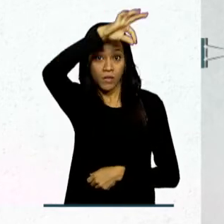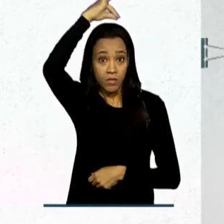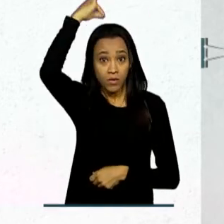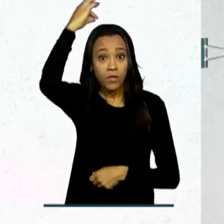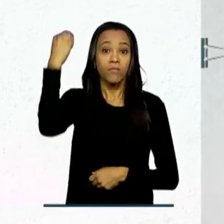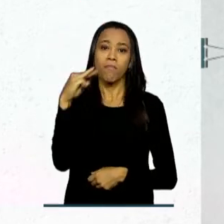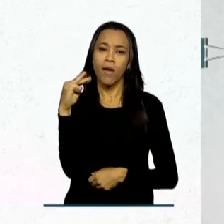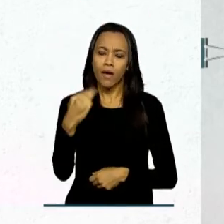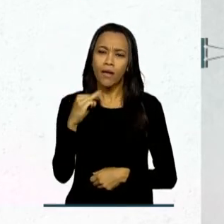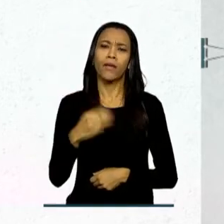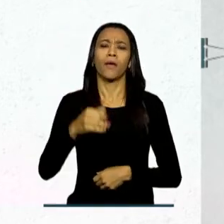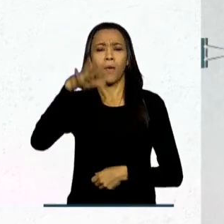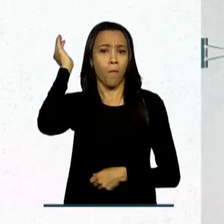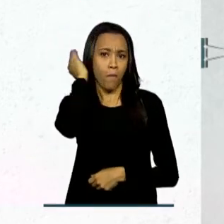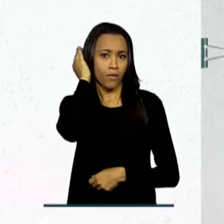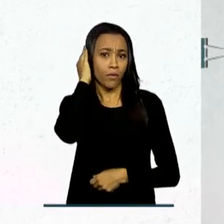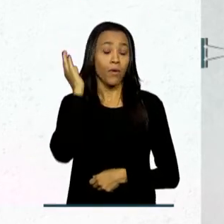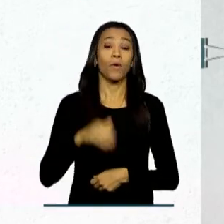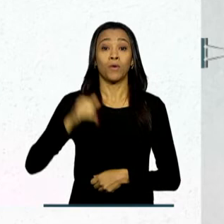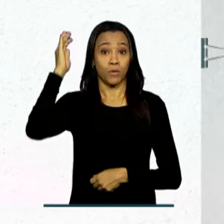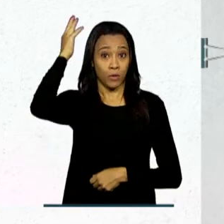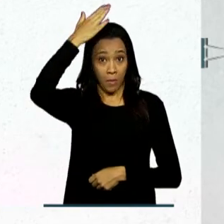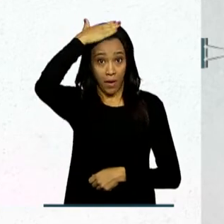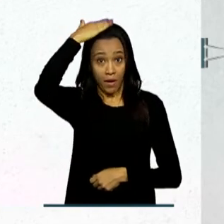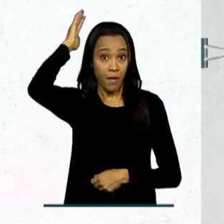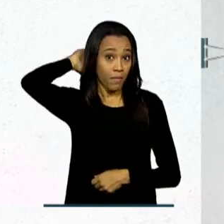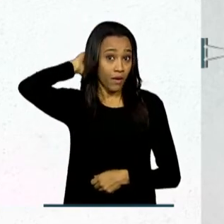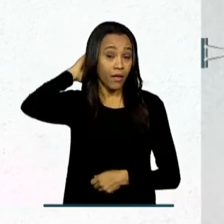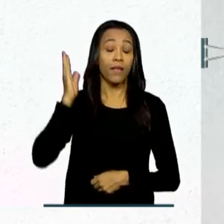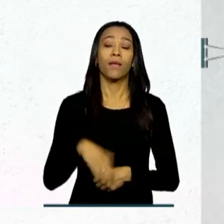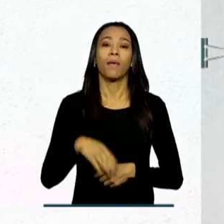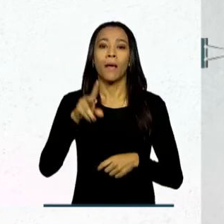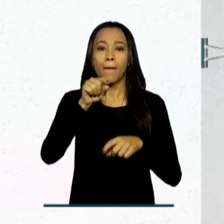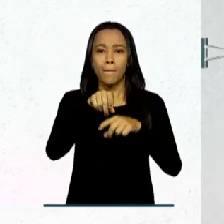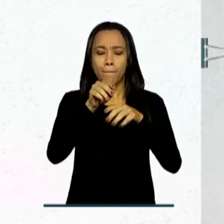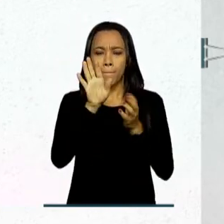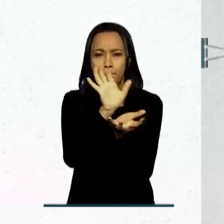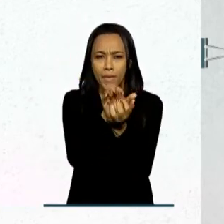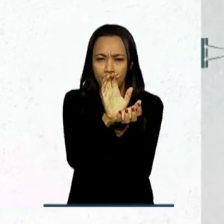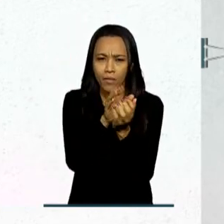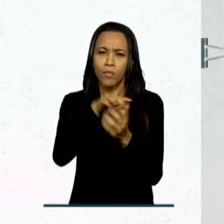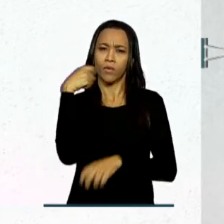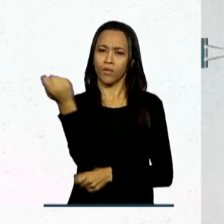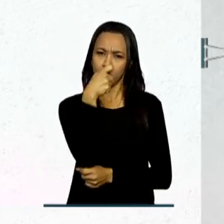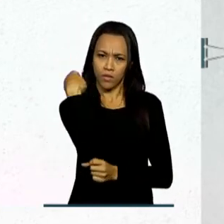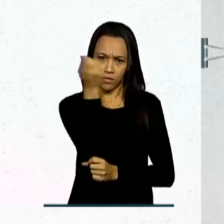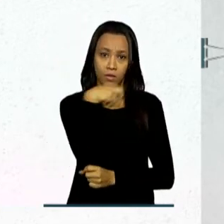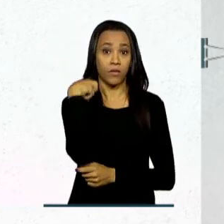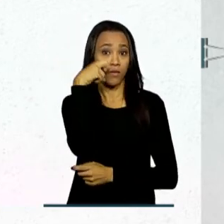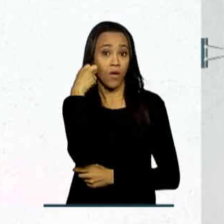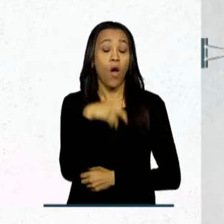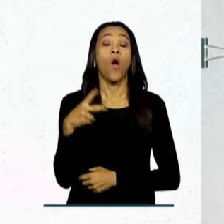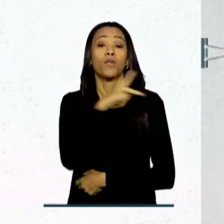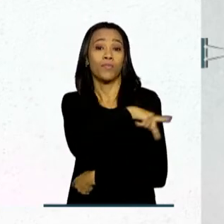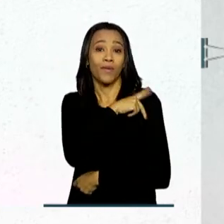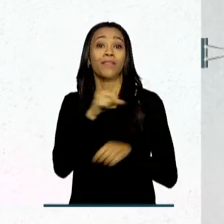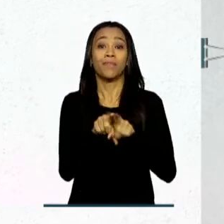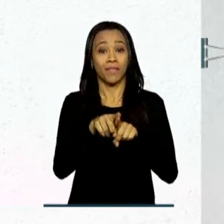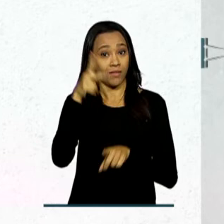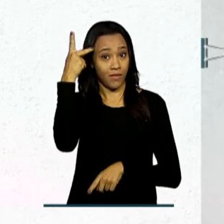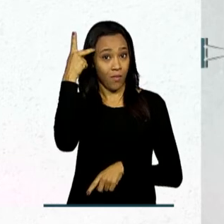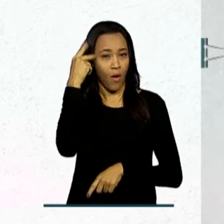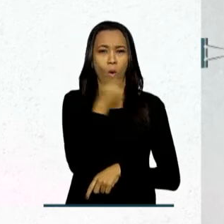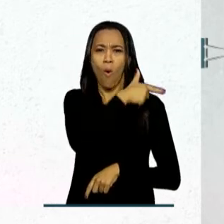Maranhão, Mato Grosso, Pará, Paraíba, Paraná, Pernambuco, Rio Grande do Norte, Piauí e São Paulo.